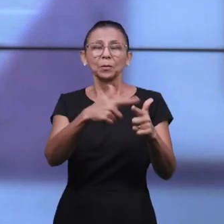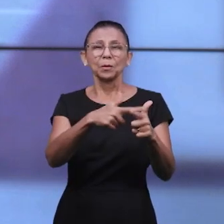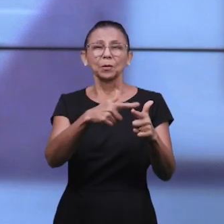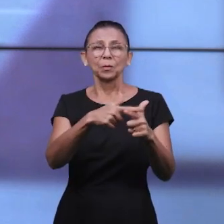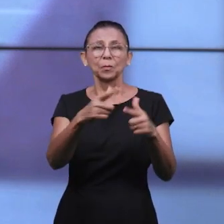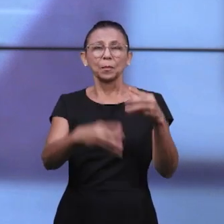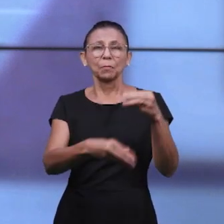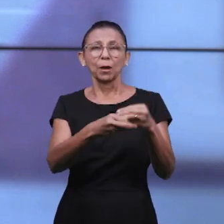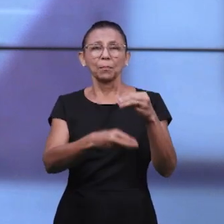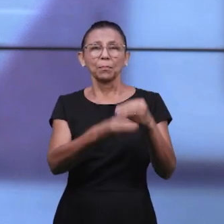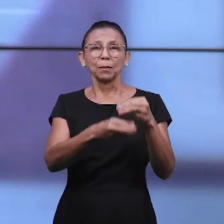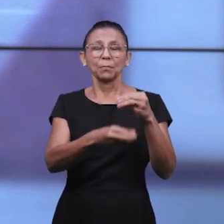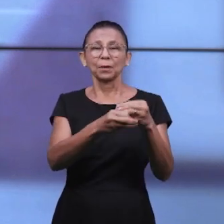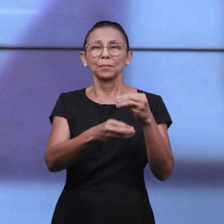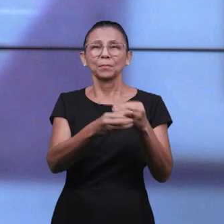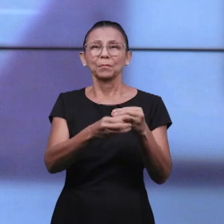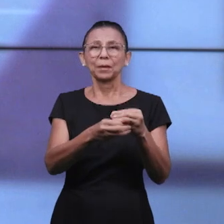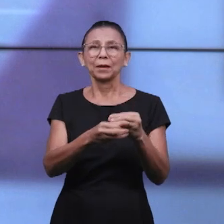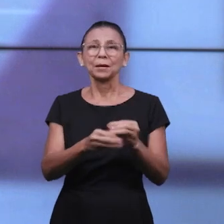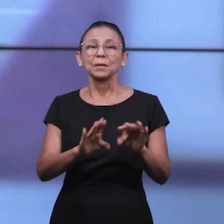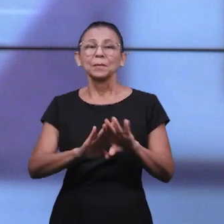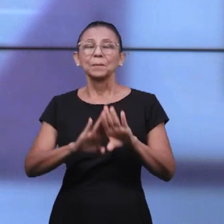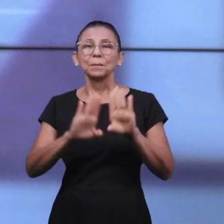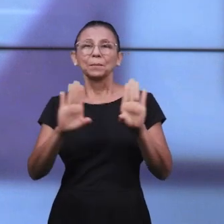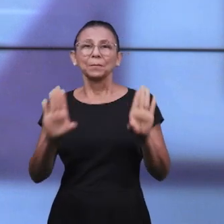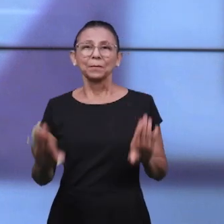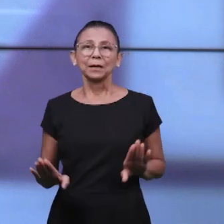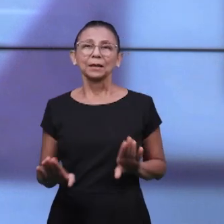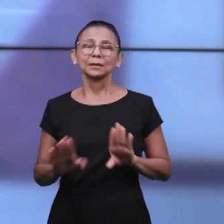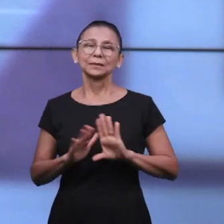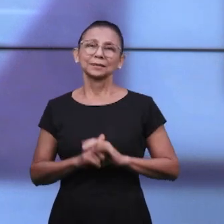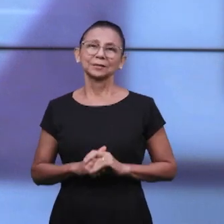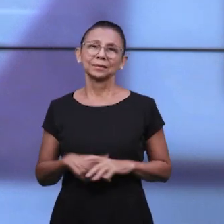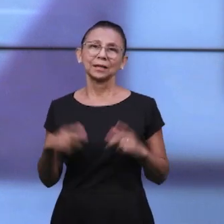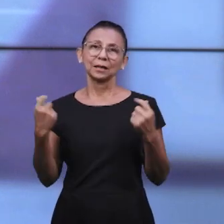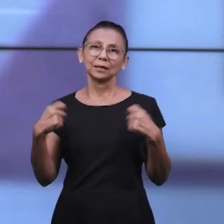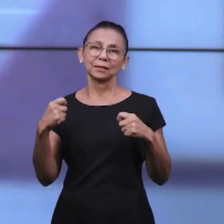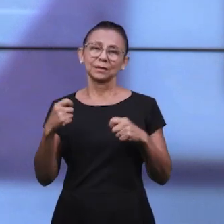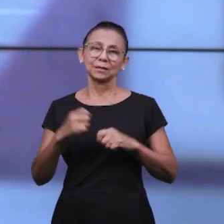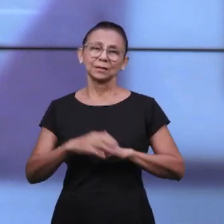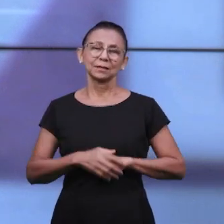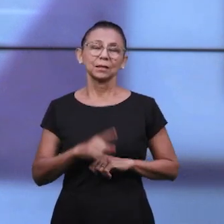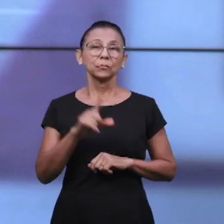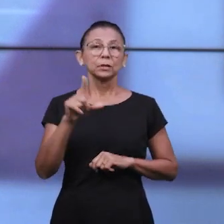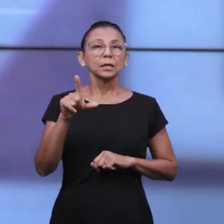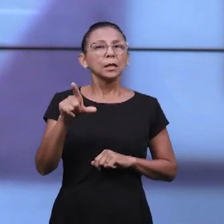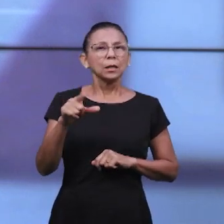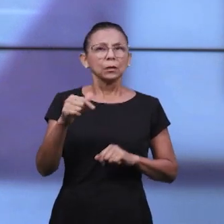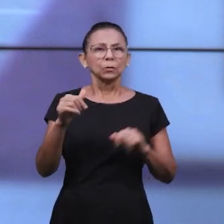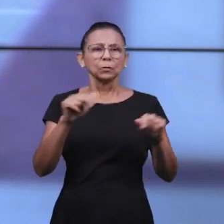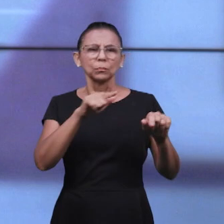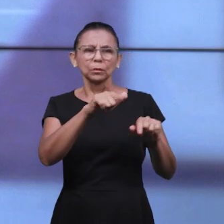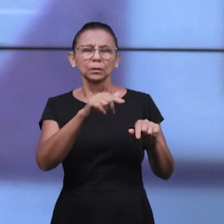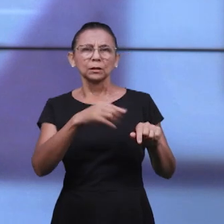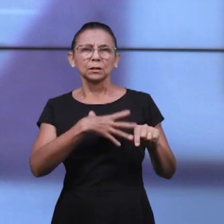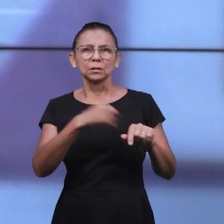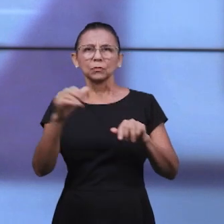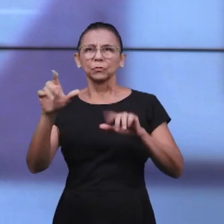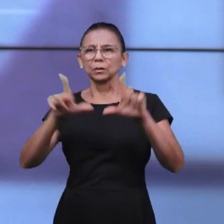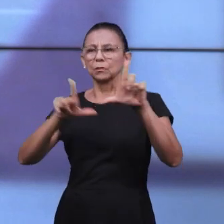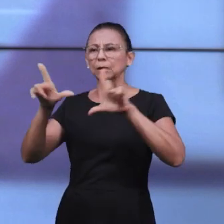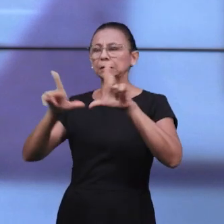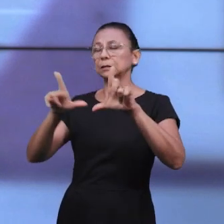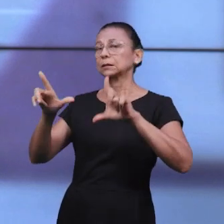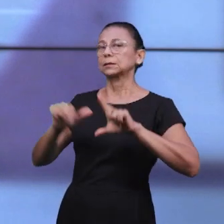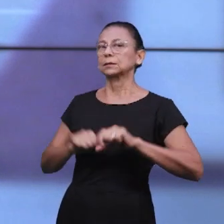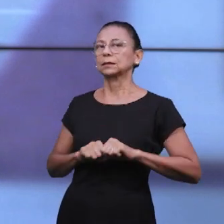desse alimento. Ele alimenta, descedenta, nutre, acalma, direciona. Selecione também o que entra